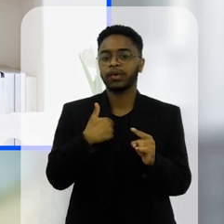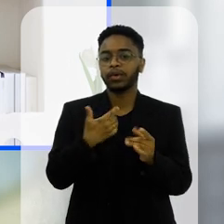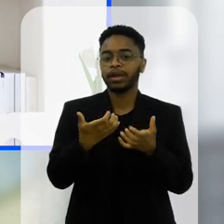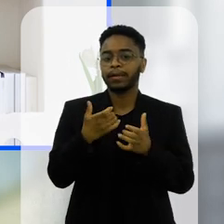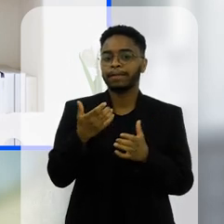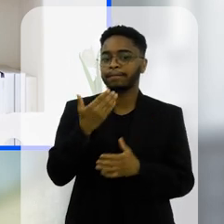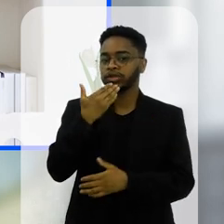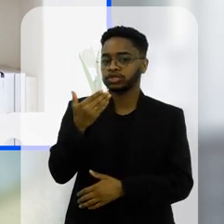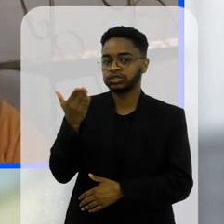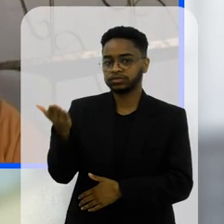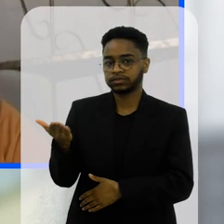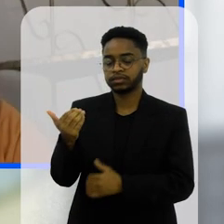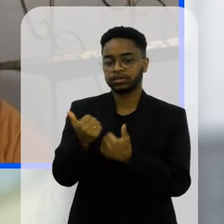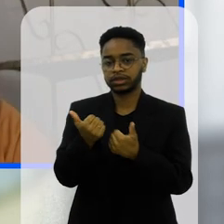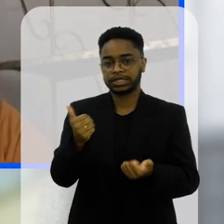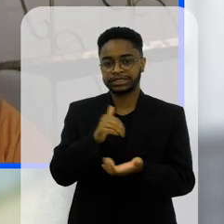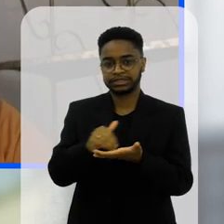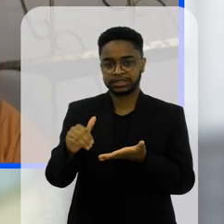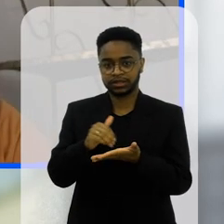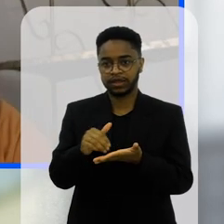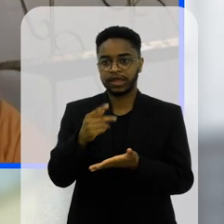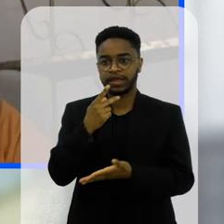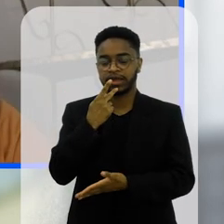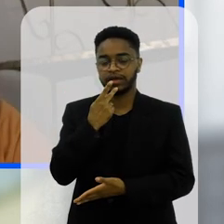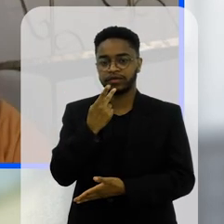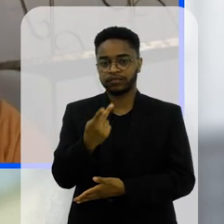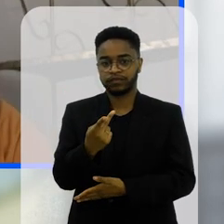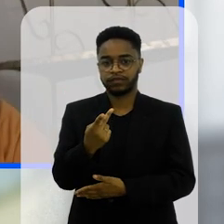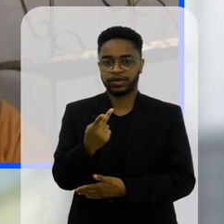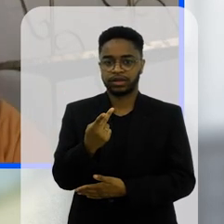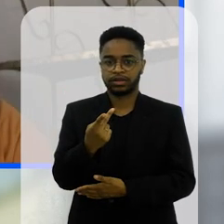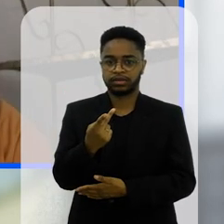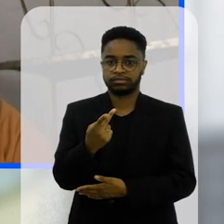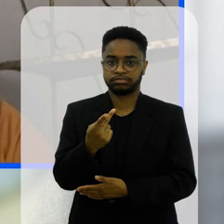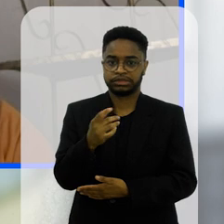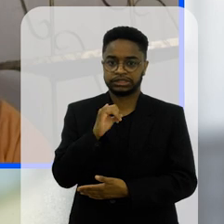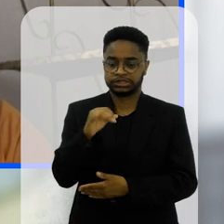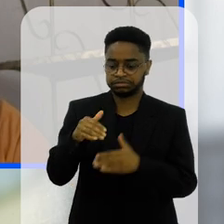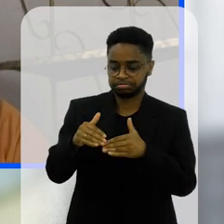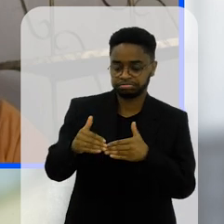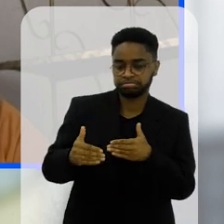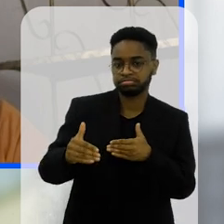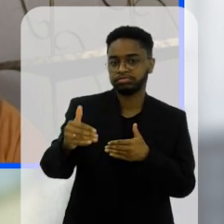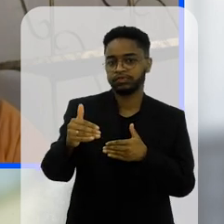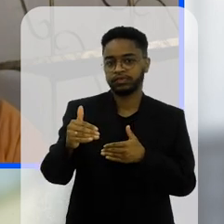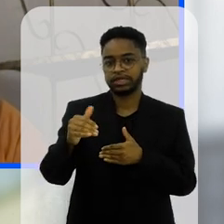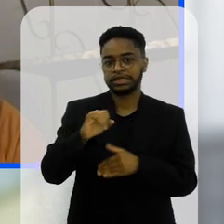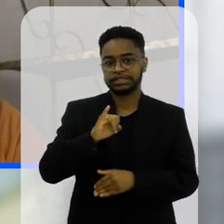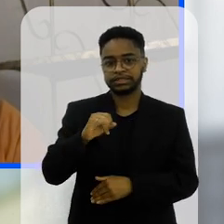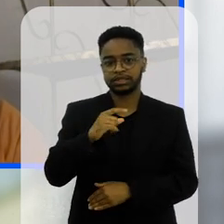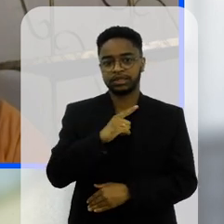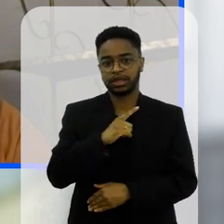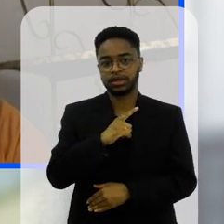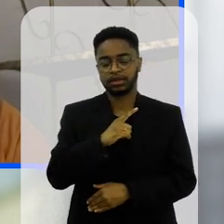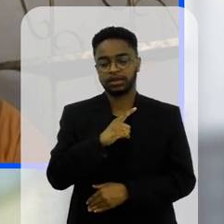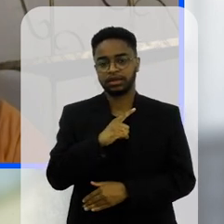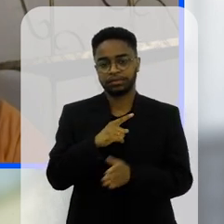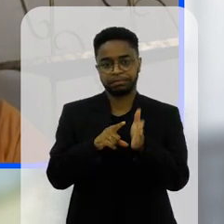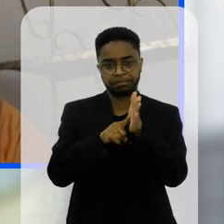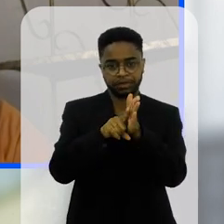eu queria que o subsecretário falasse para a gente primeiro se tem aí para daqui a alguns meses vai haver